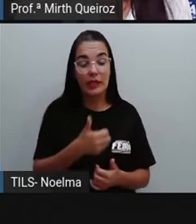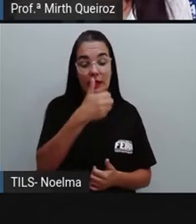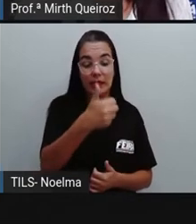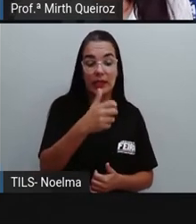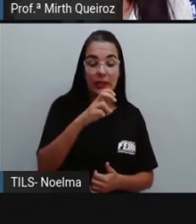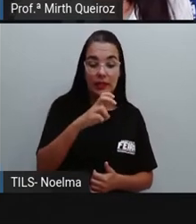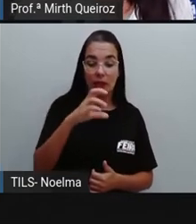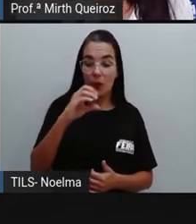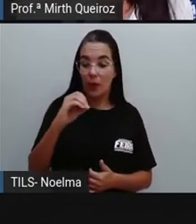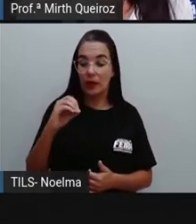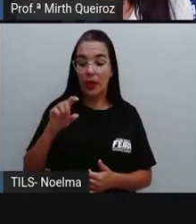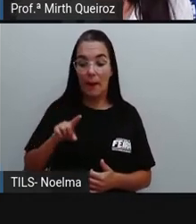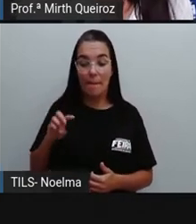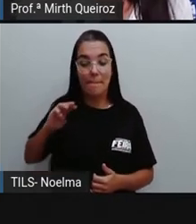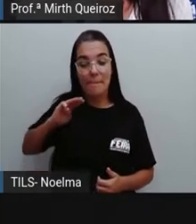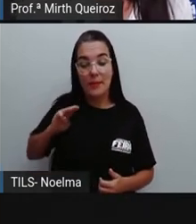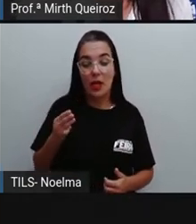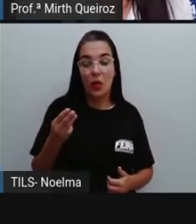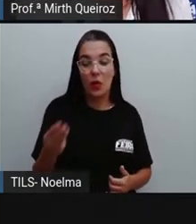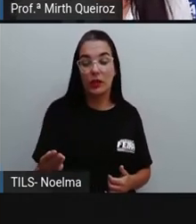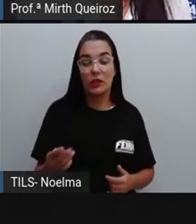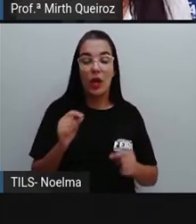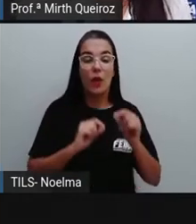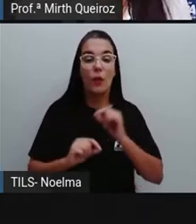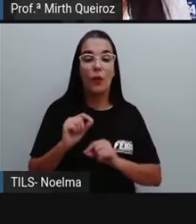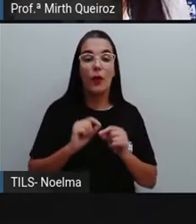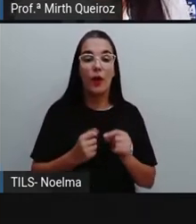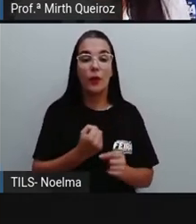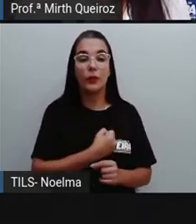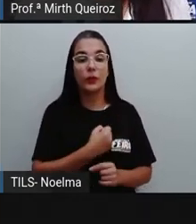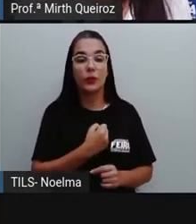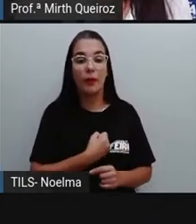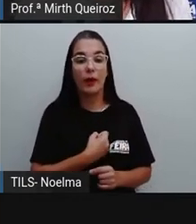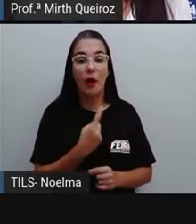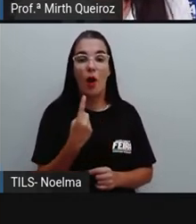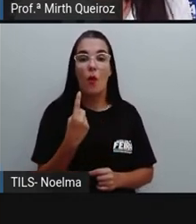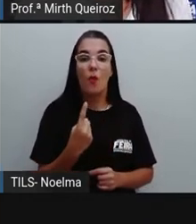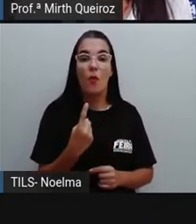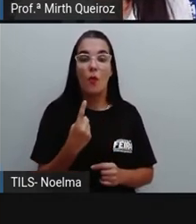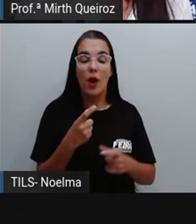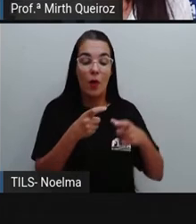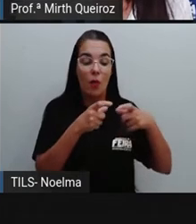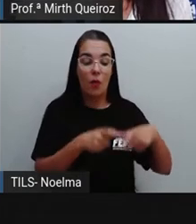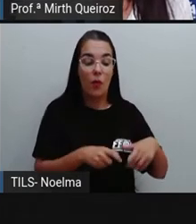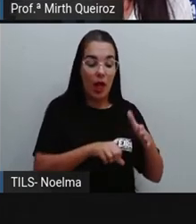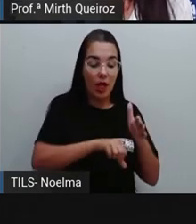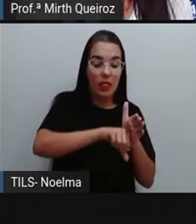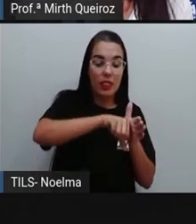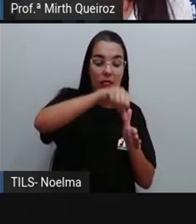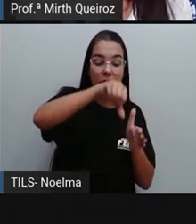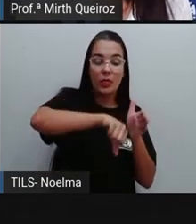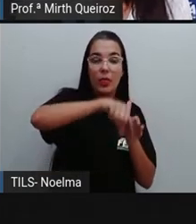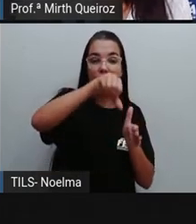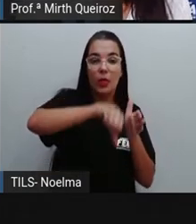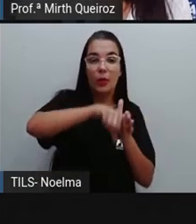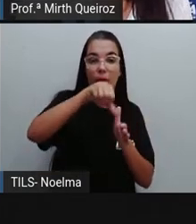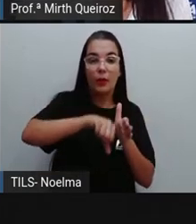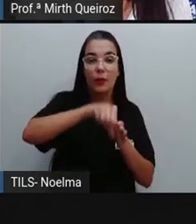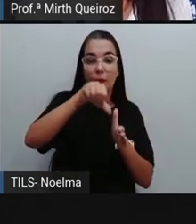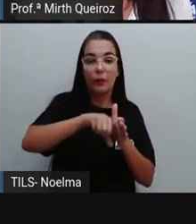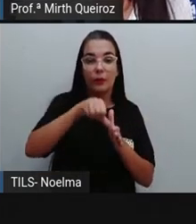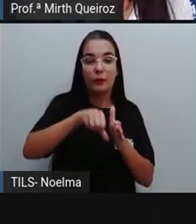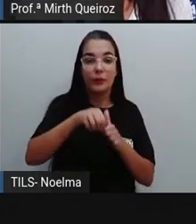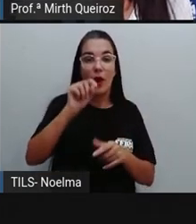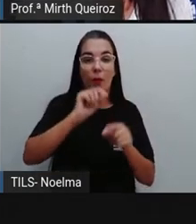milhões e colocar dentro dessa tabela, o numeral 1 vai ocupar a nona ordem, que é a centena de bilhão. Ou